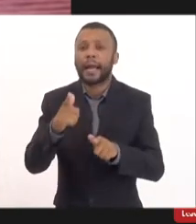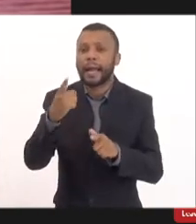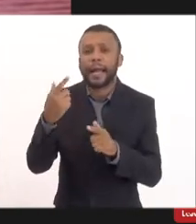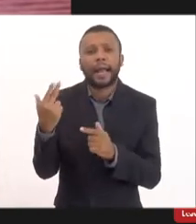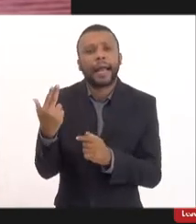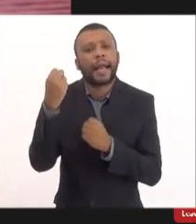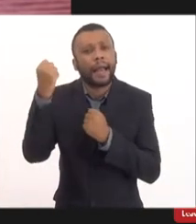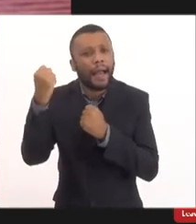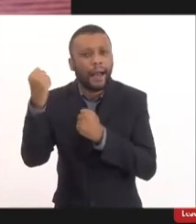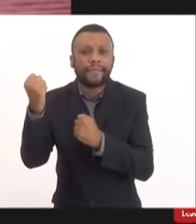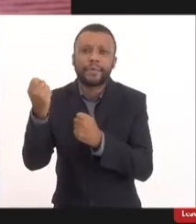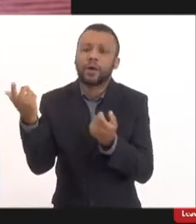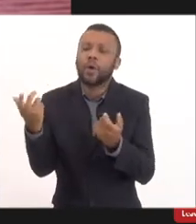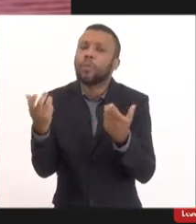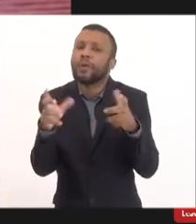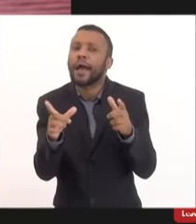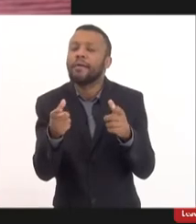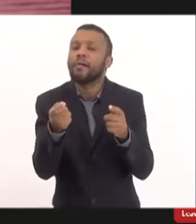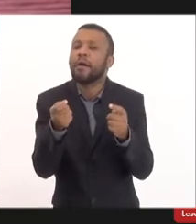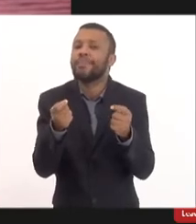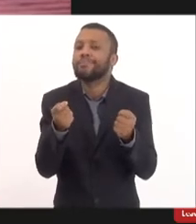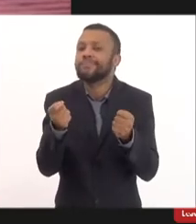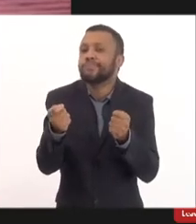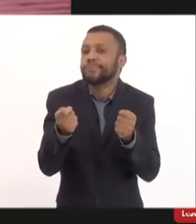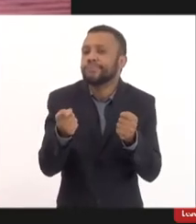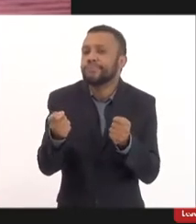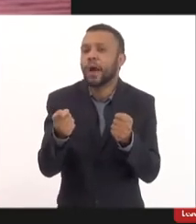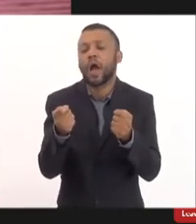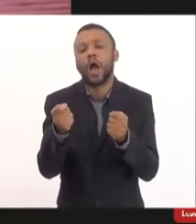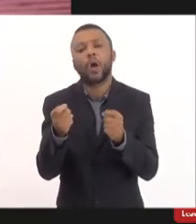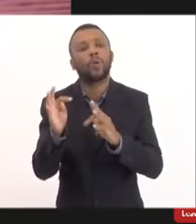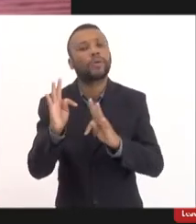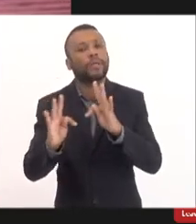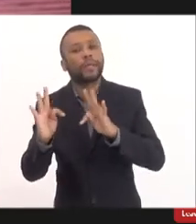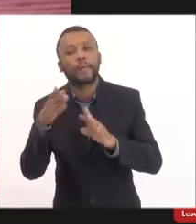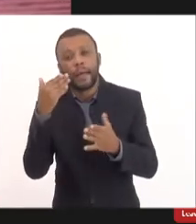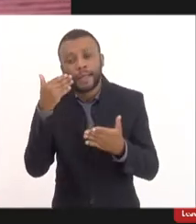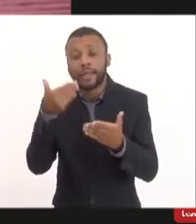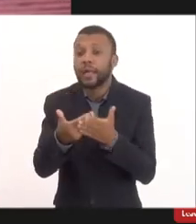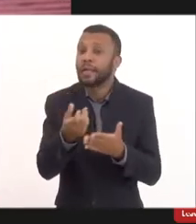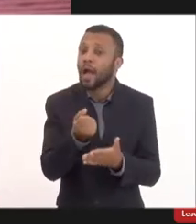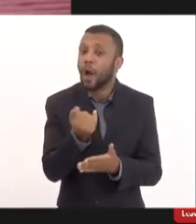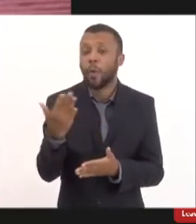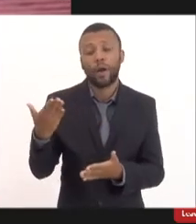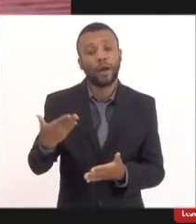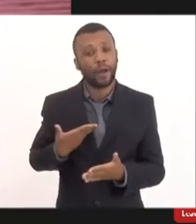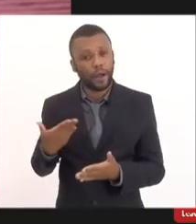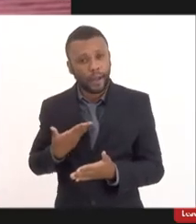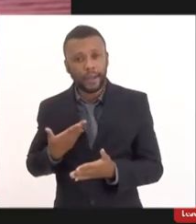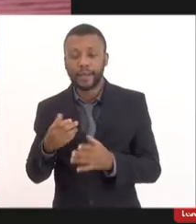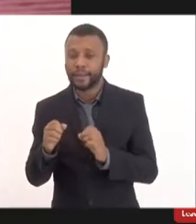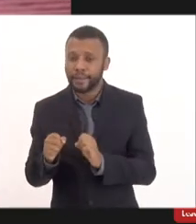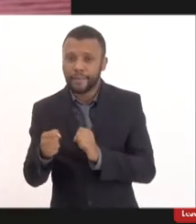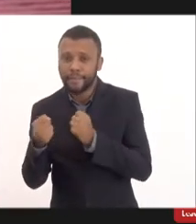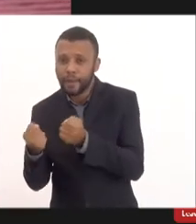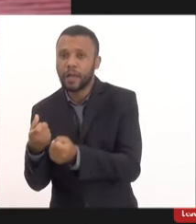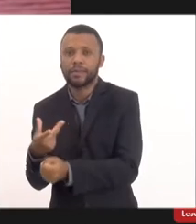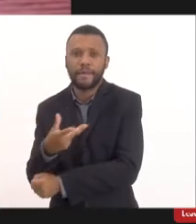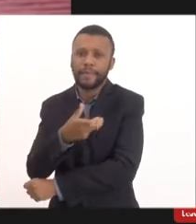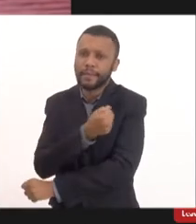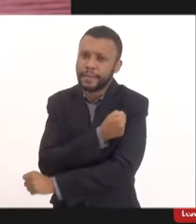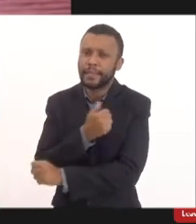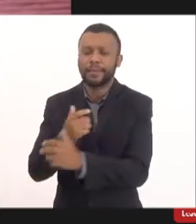temperando essa discussão com a possibilidade de tratamento imediato que alguns colegas que defendem a vacina todo e qualquer